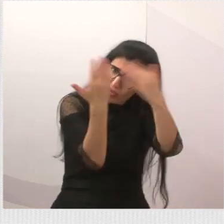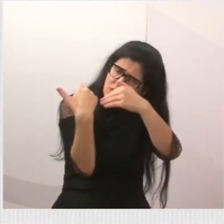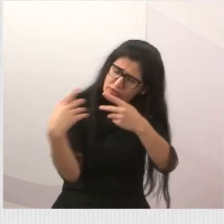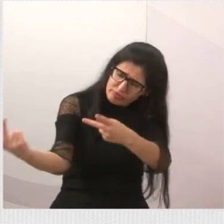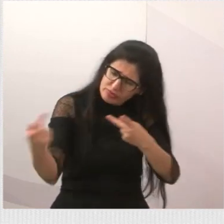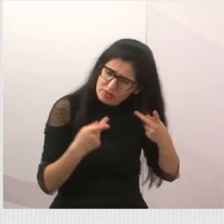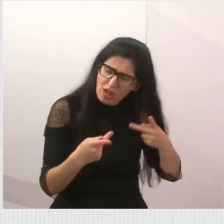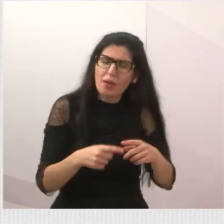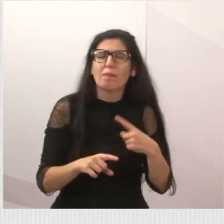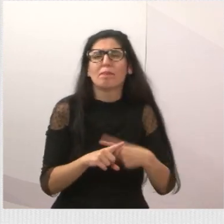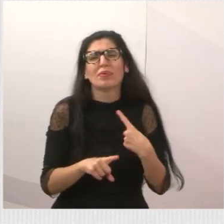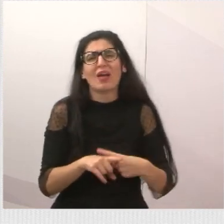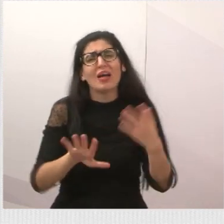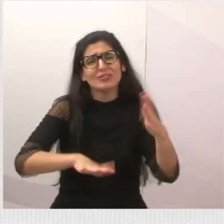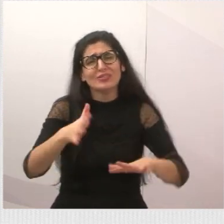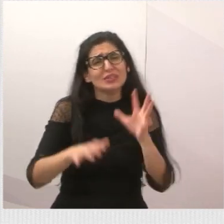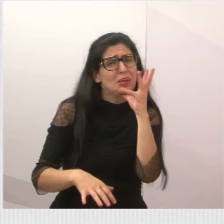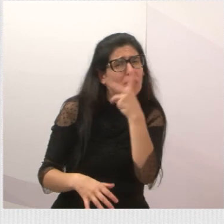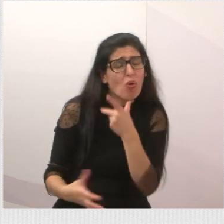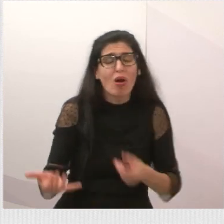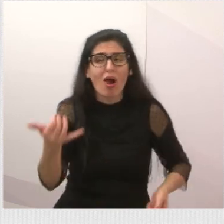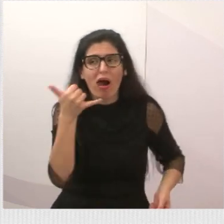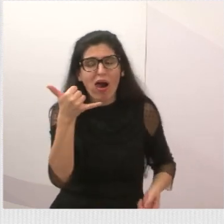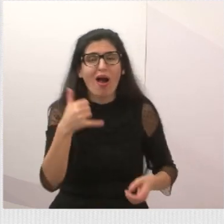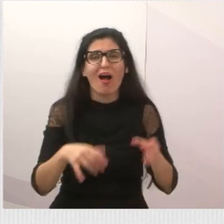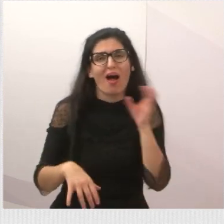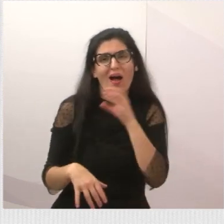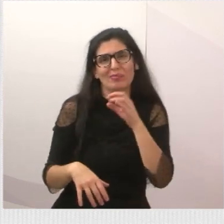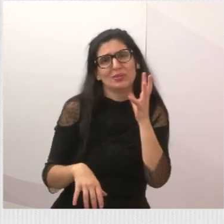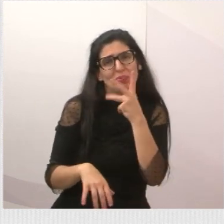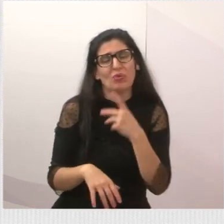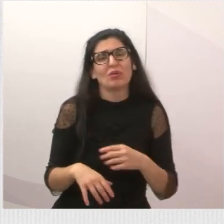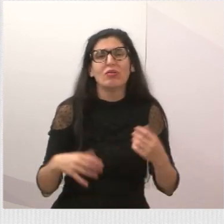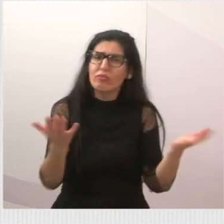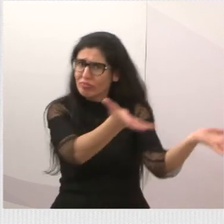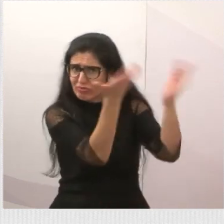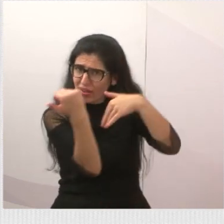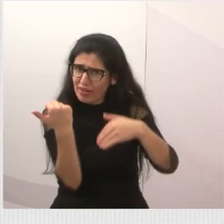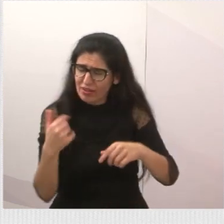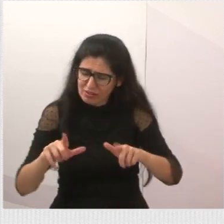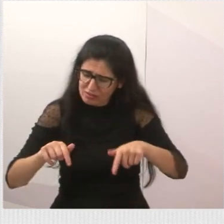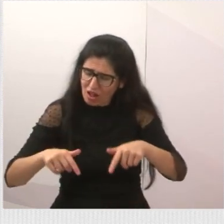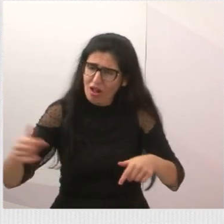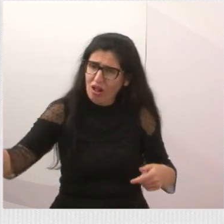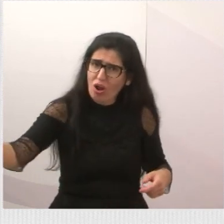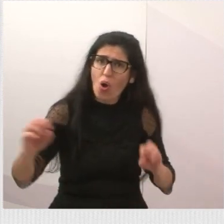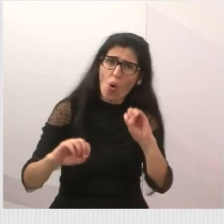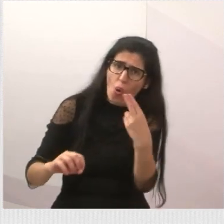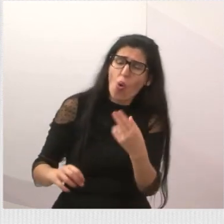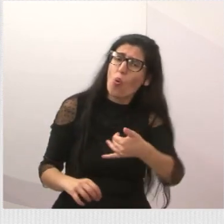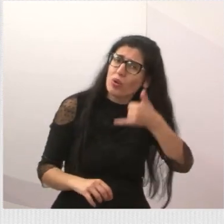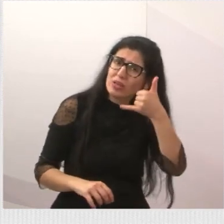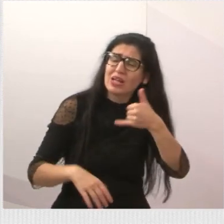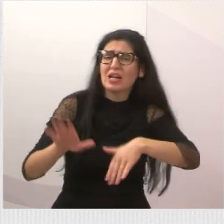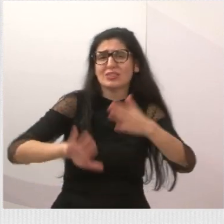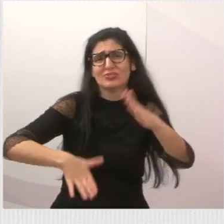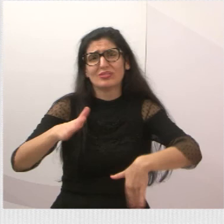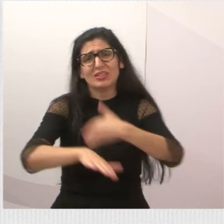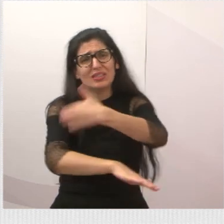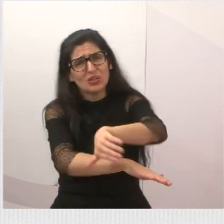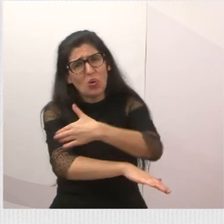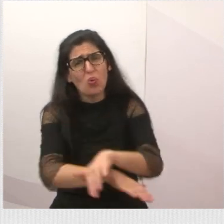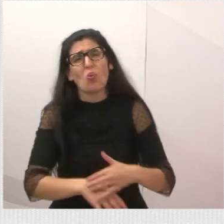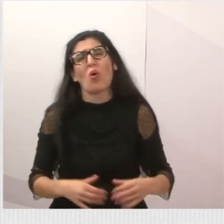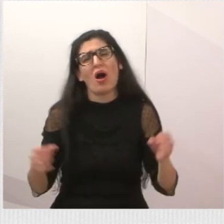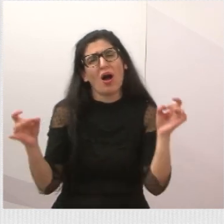imediato. Se você vê que a gente não conseguiu dar um retorno imediato, você vem até o gabinete ou liga para o gabinete. Porque às vezes a está na rua, acabou a bateria do